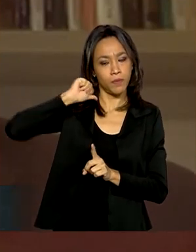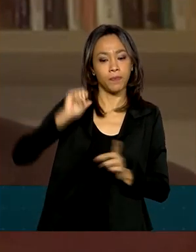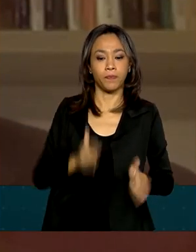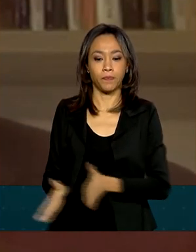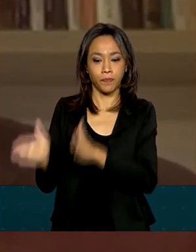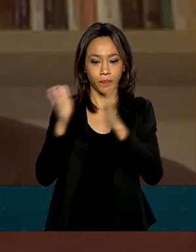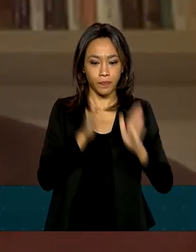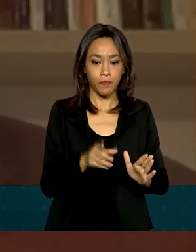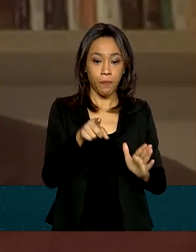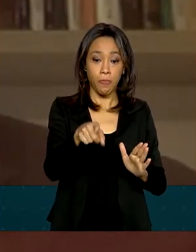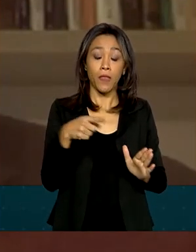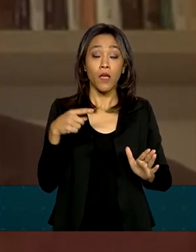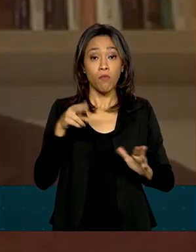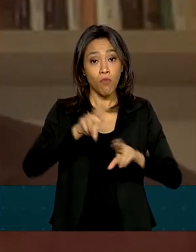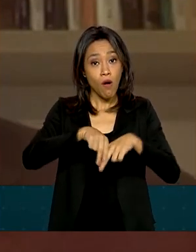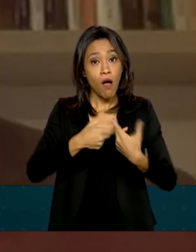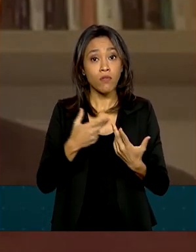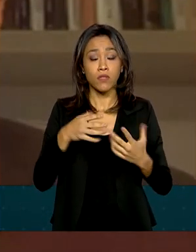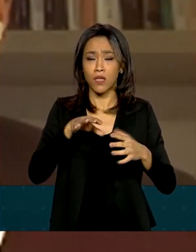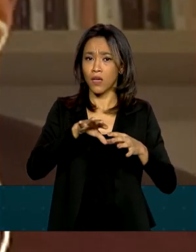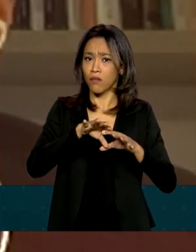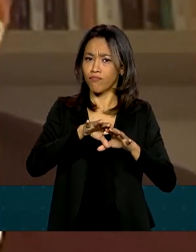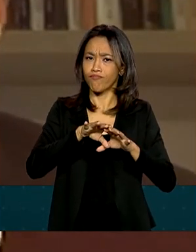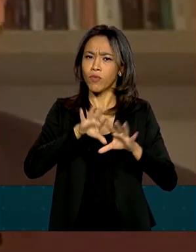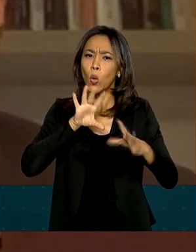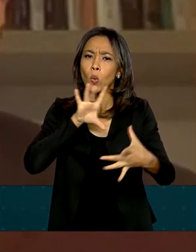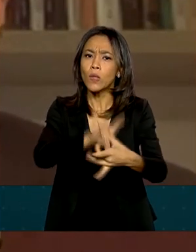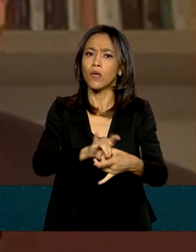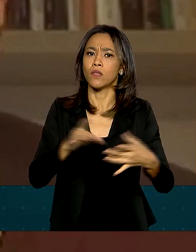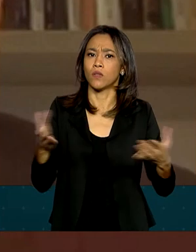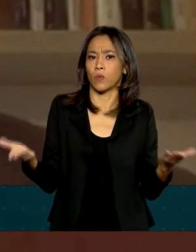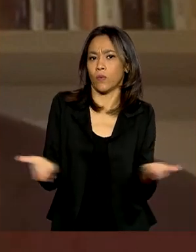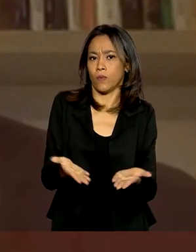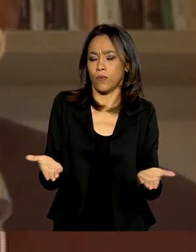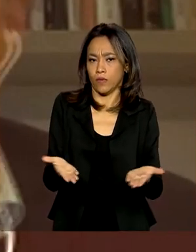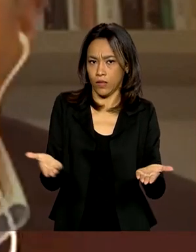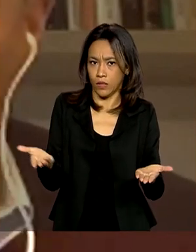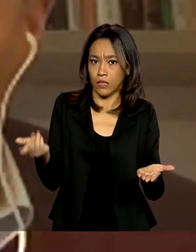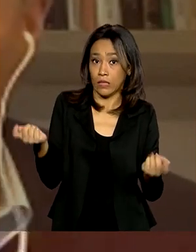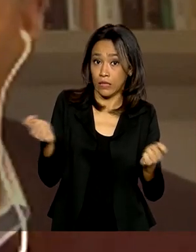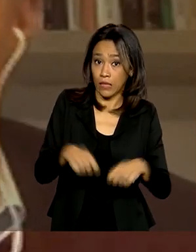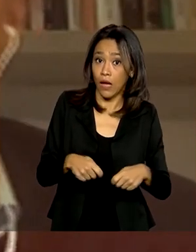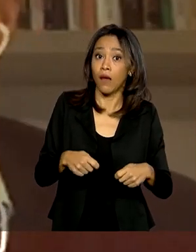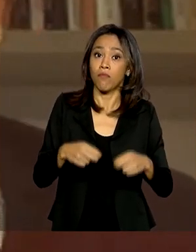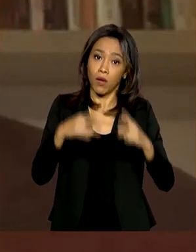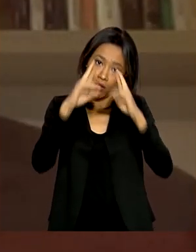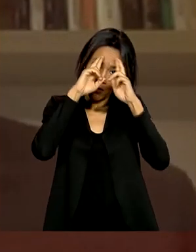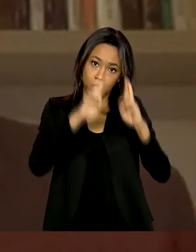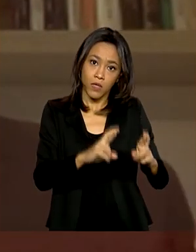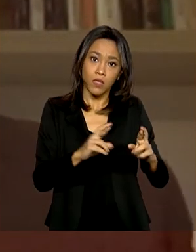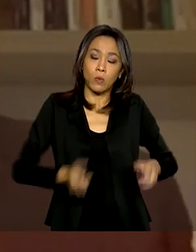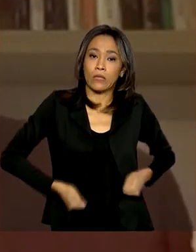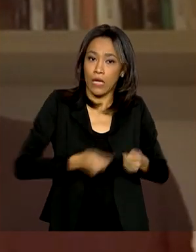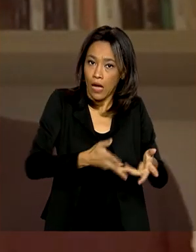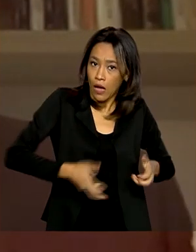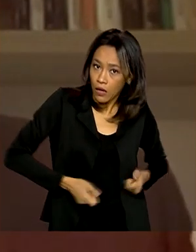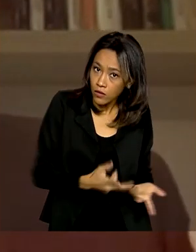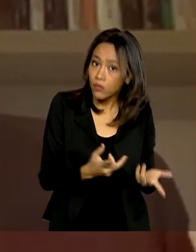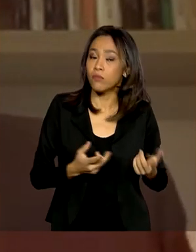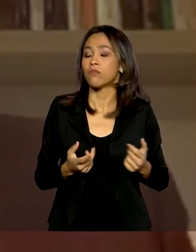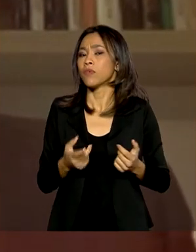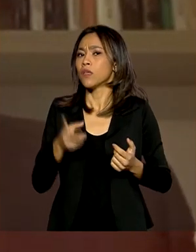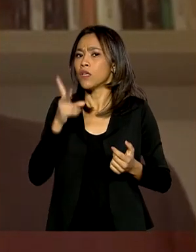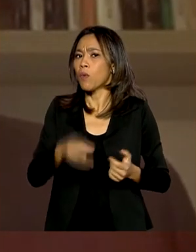estrutural, é totalmente possível a gente cumprir com o teto dos gastos. Tanto cumprimos no ano passado, como iríamos cumprir esse ano,